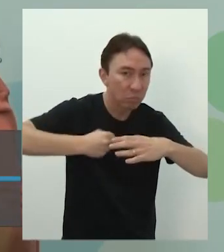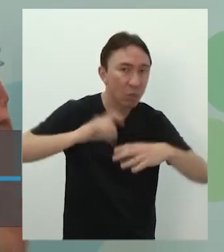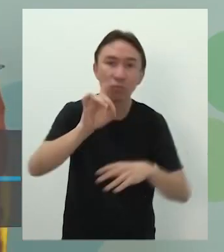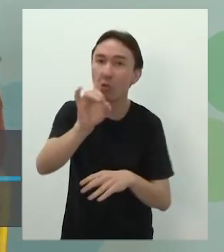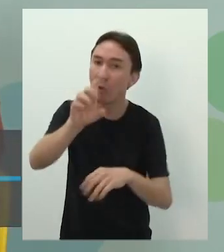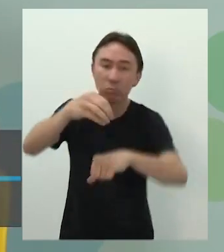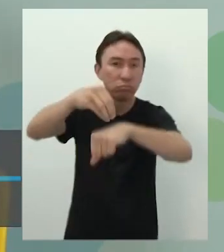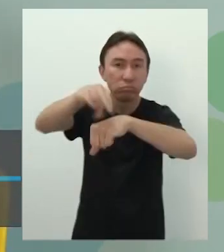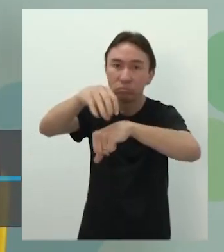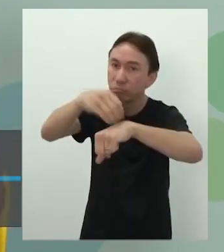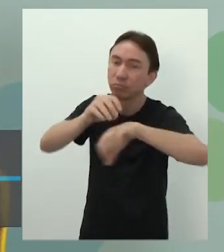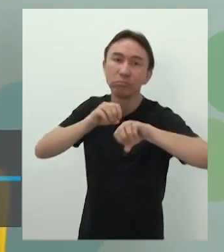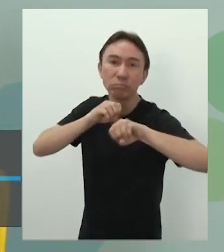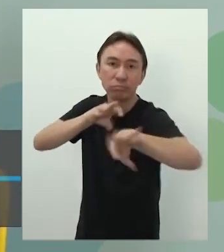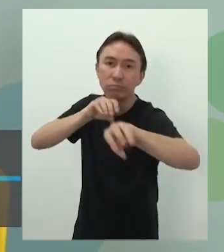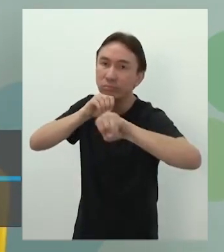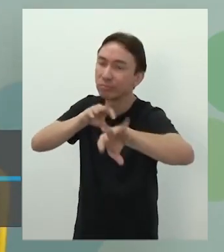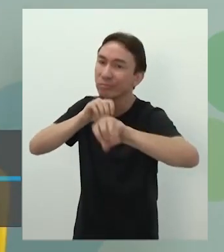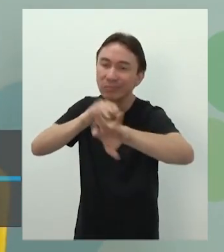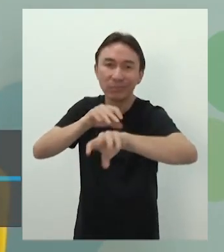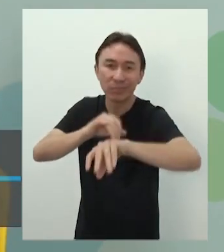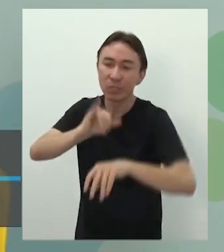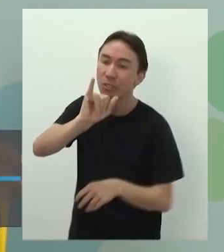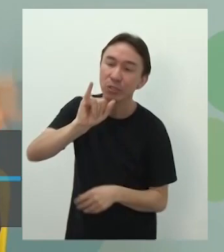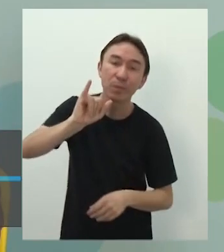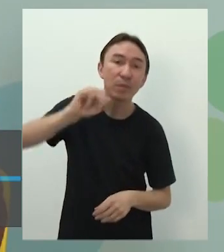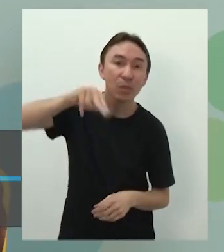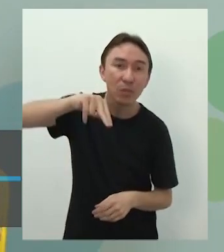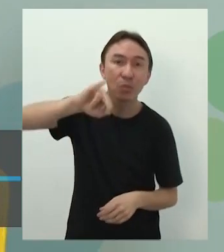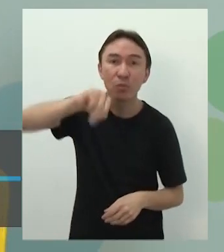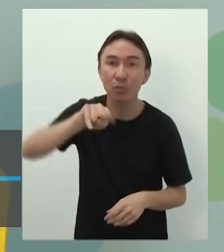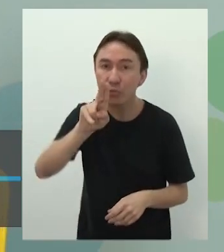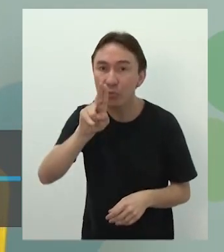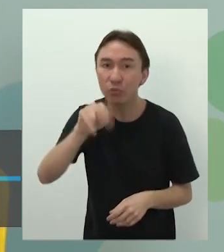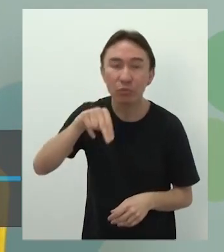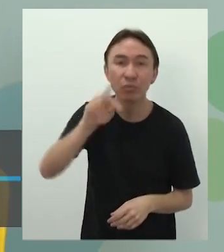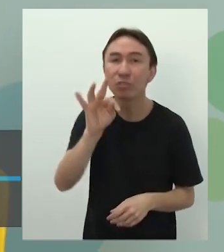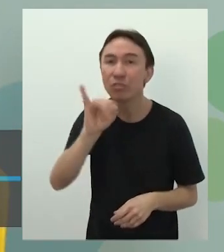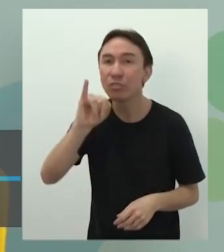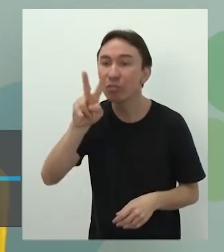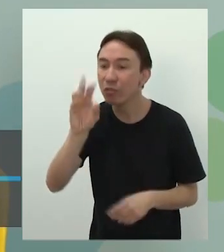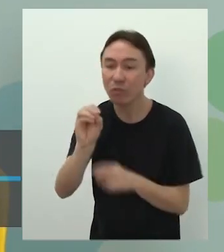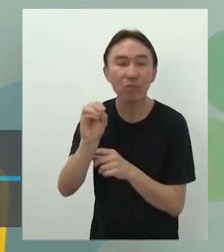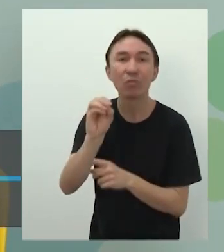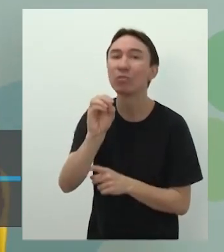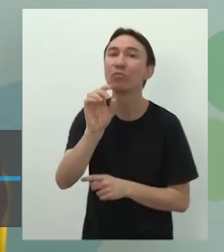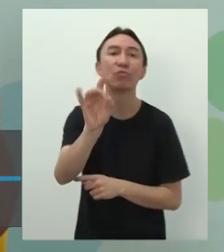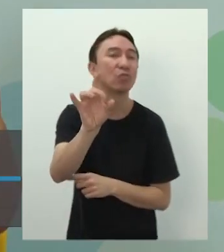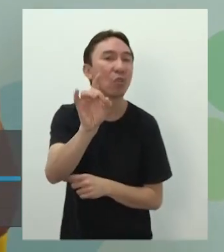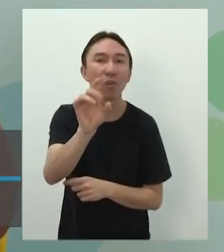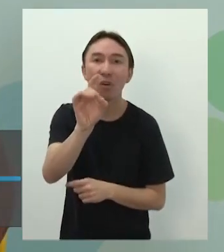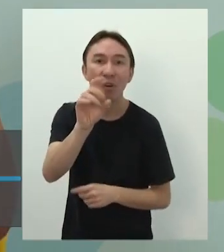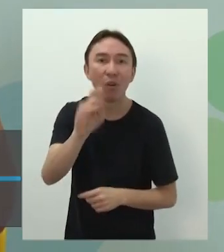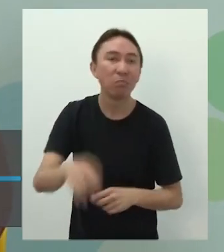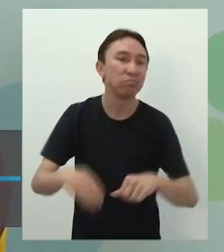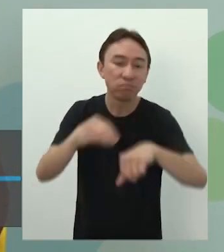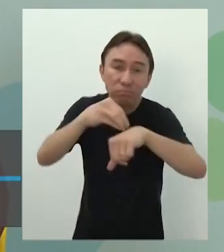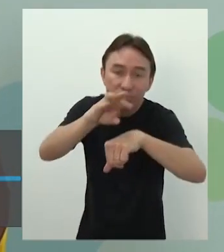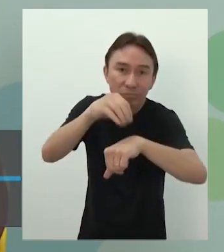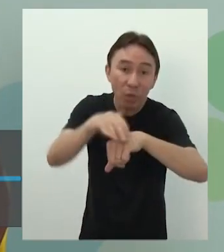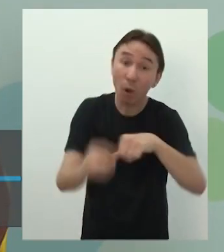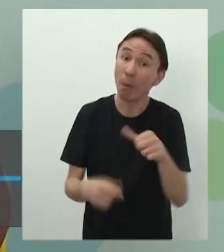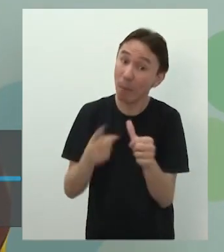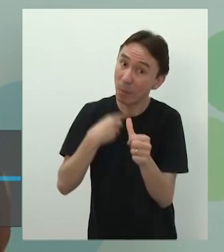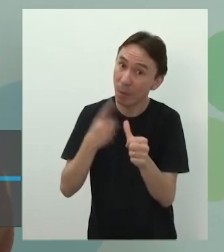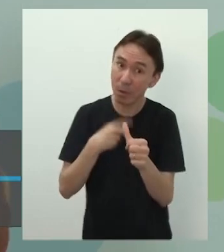instruo. O texto, o injuntivo, ele é de instrução. A lista de tarefas do bullet journal também. Ela quer me instruir. Faça isso primeiro, depois